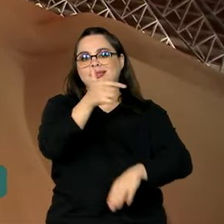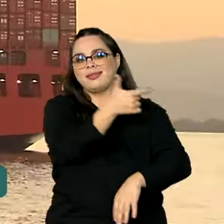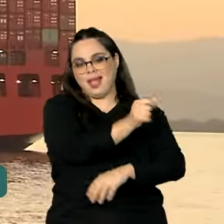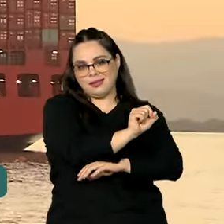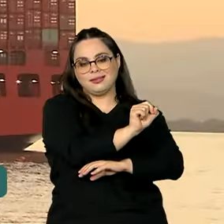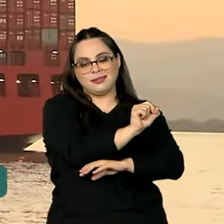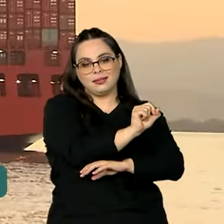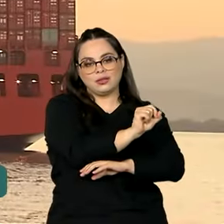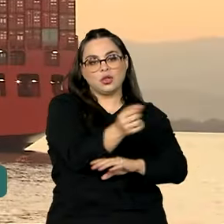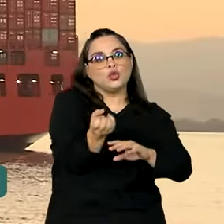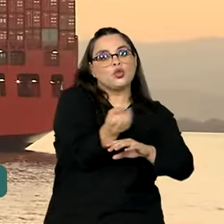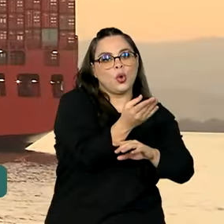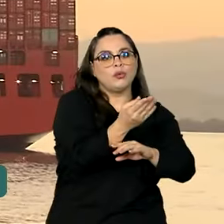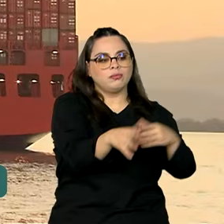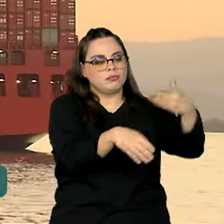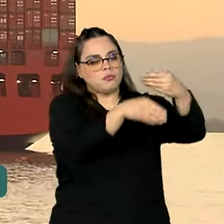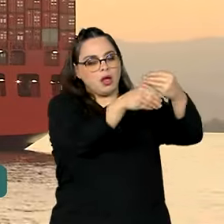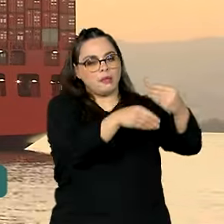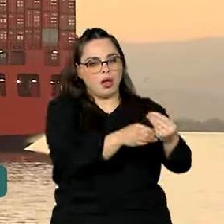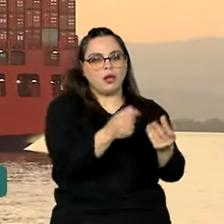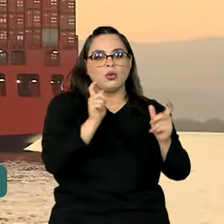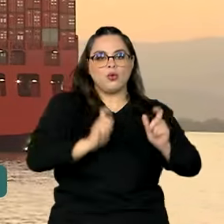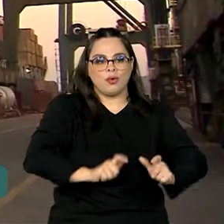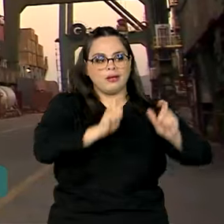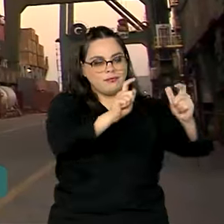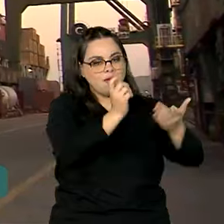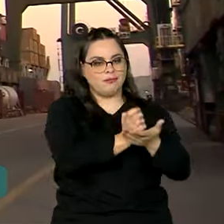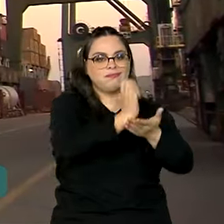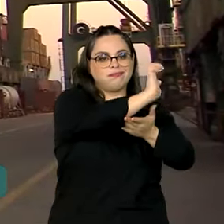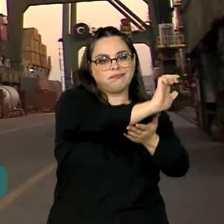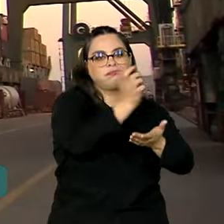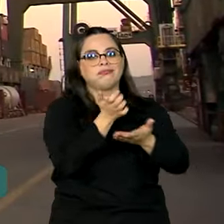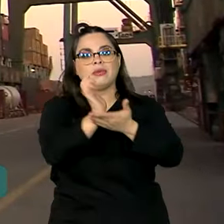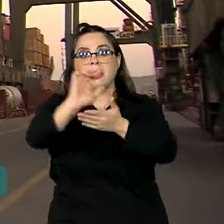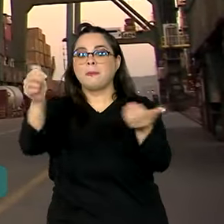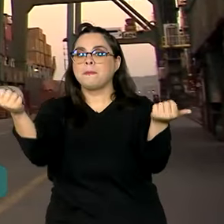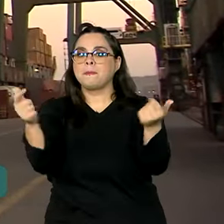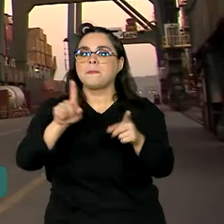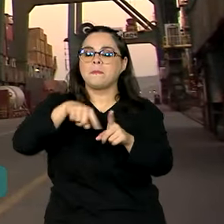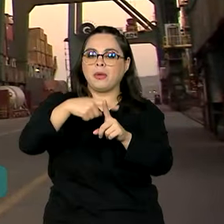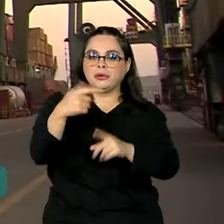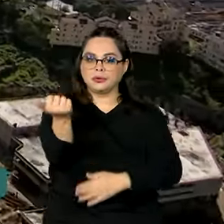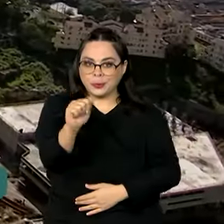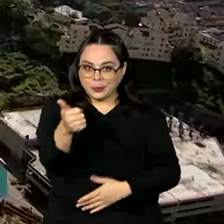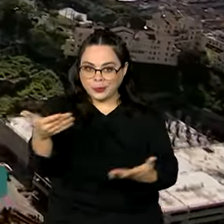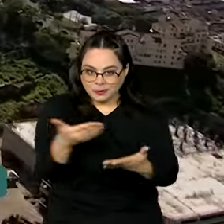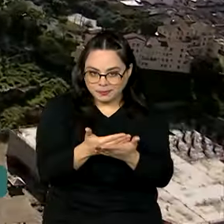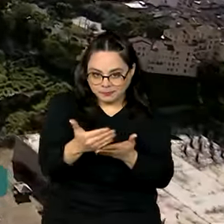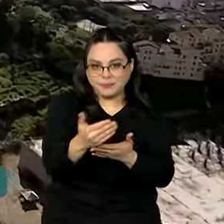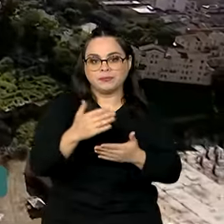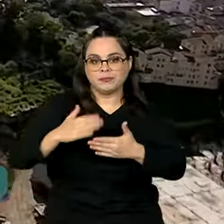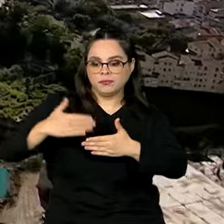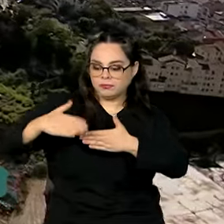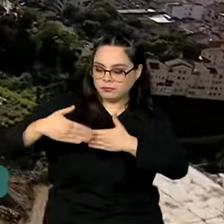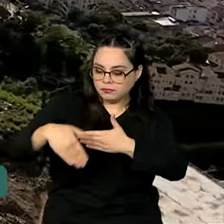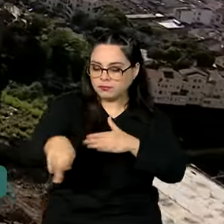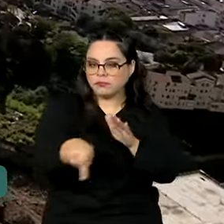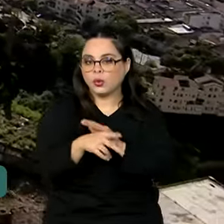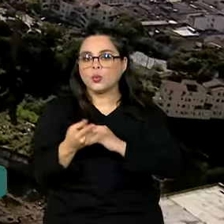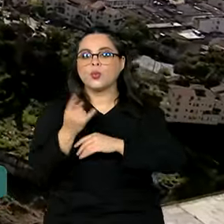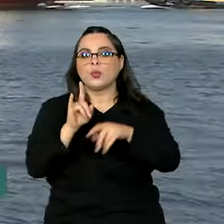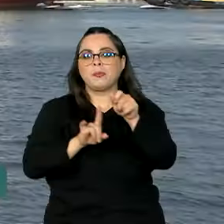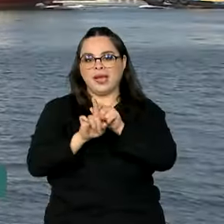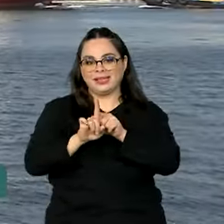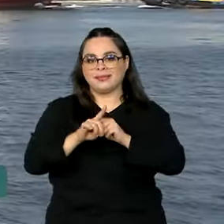novos adidos locados no exterior, para além desses 11 que devem começar tudo mais constante no último